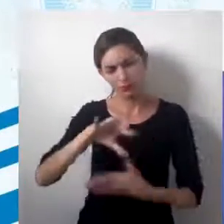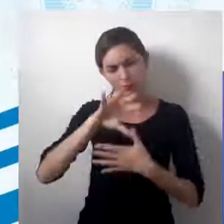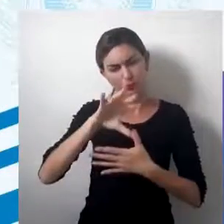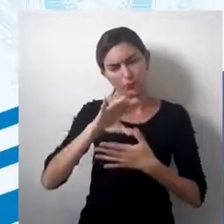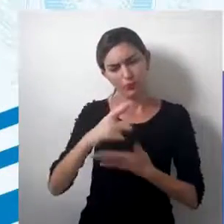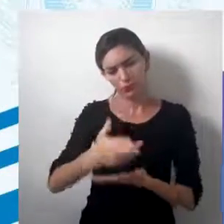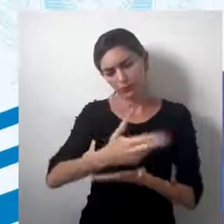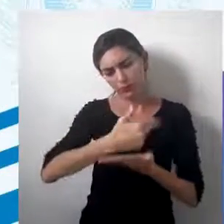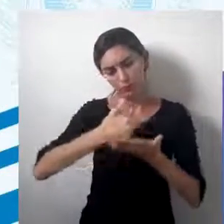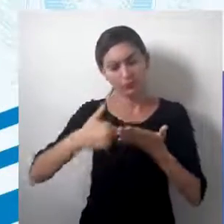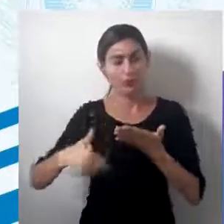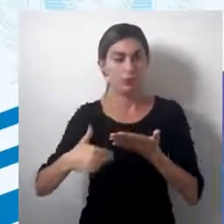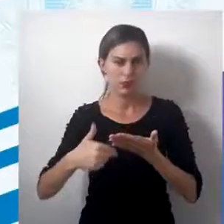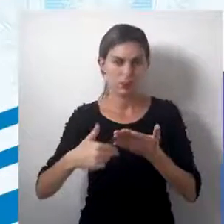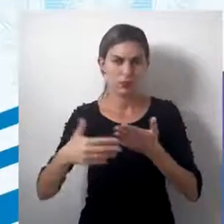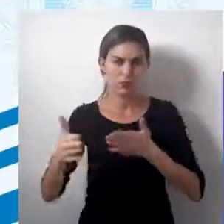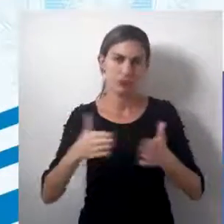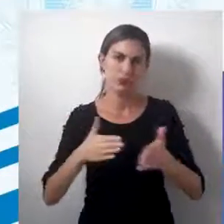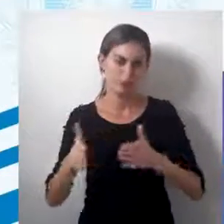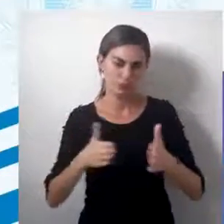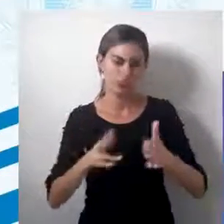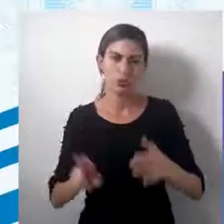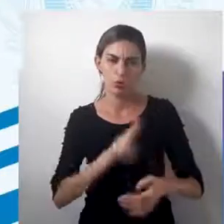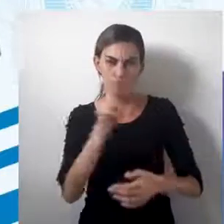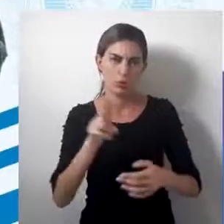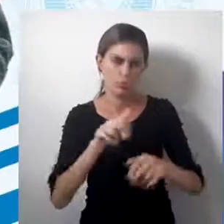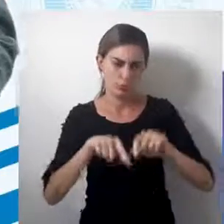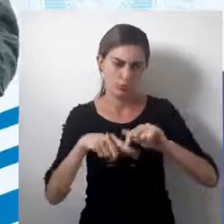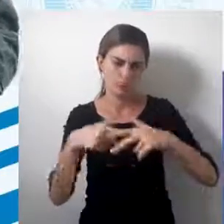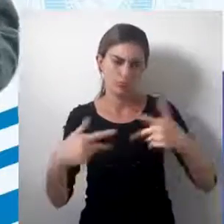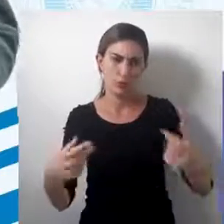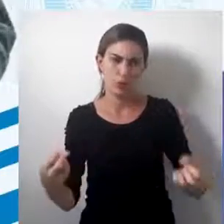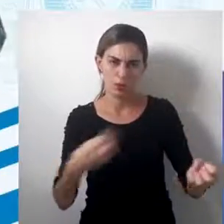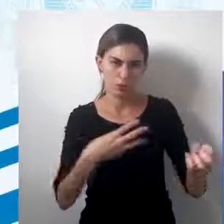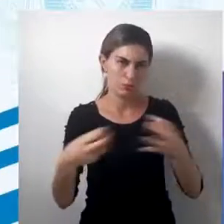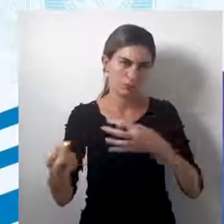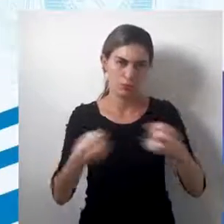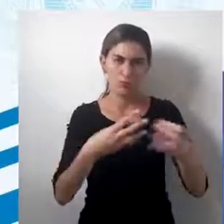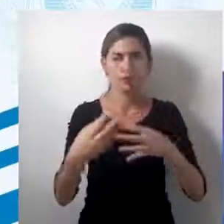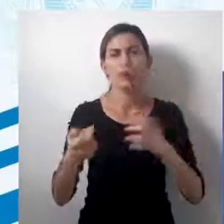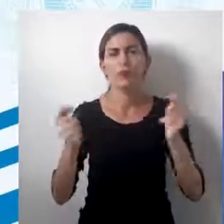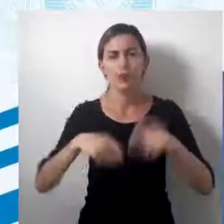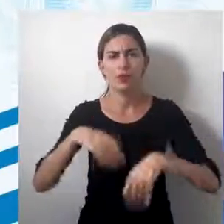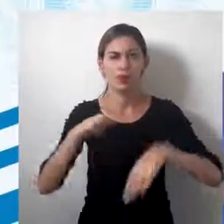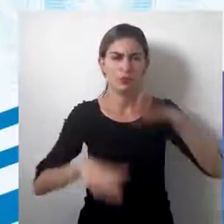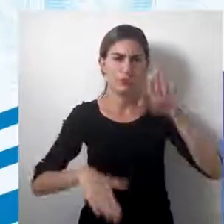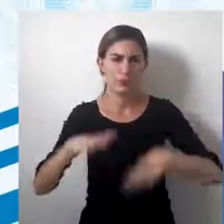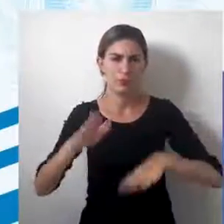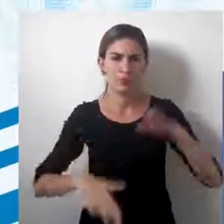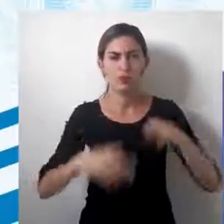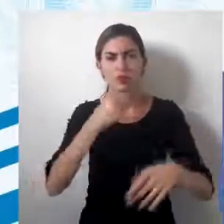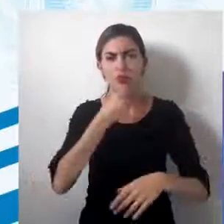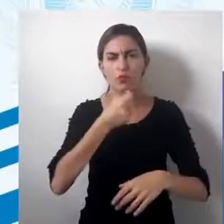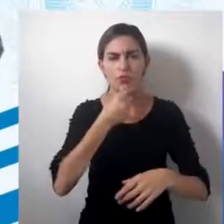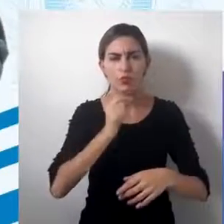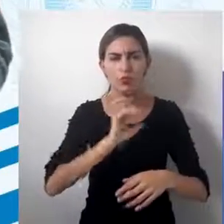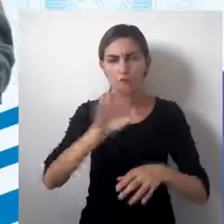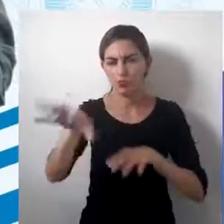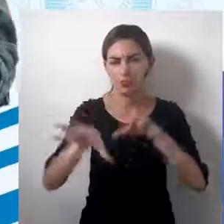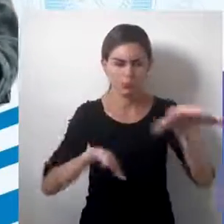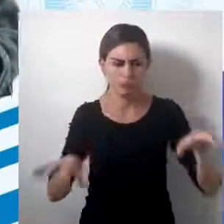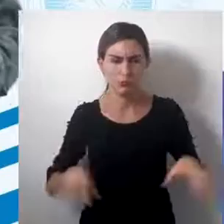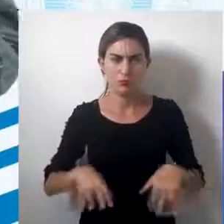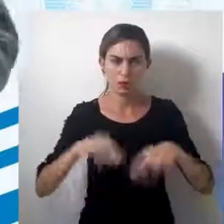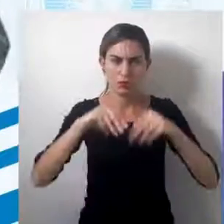das técnicas cartográficas e o uso de recursos modernos, que vão possibilitar o homem a ocupar